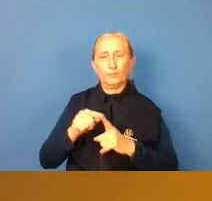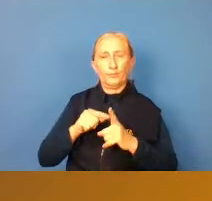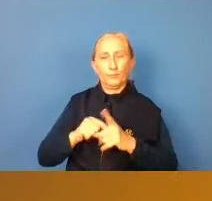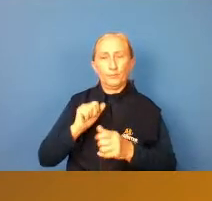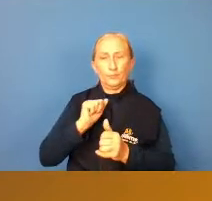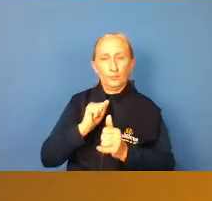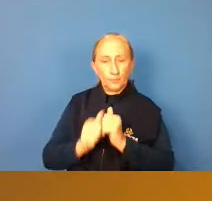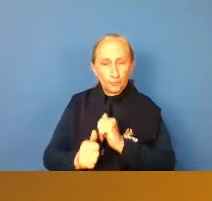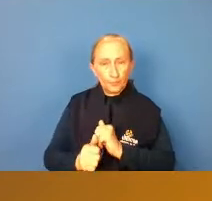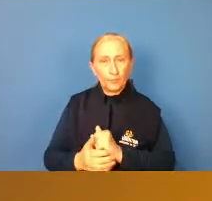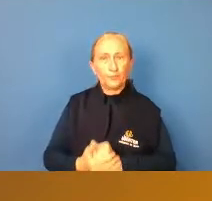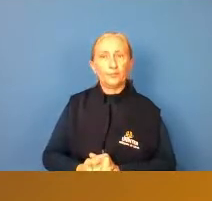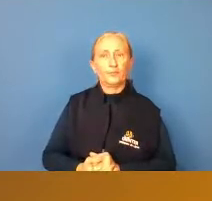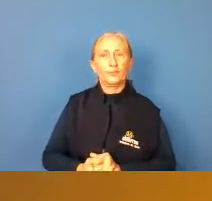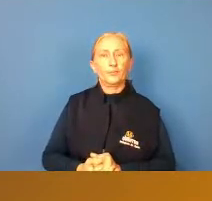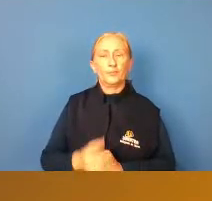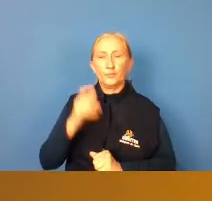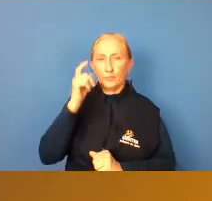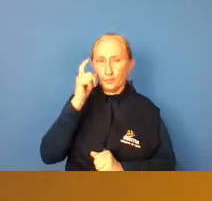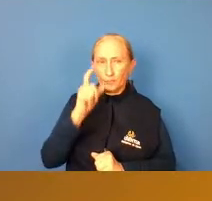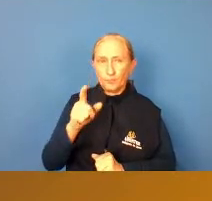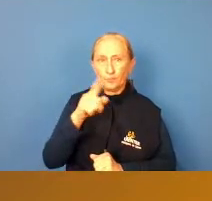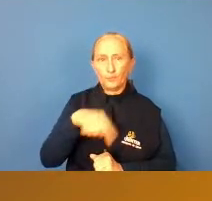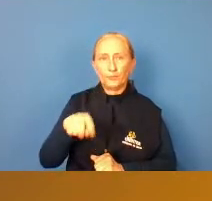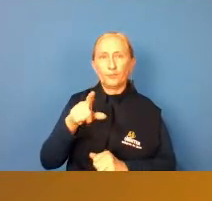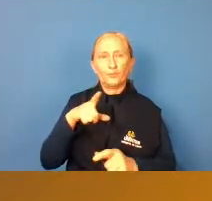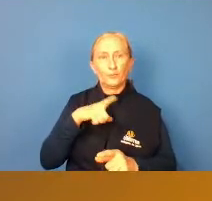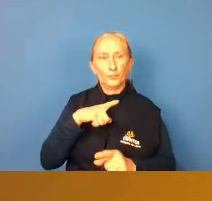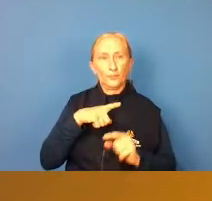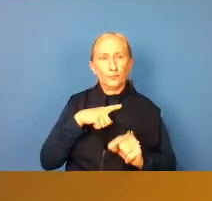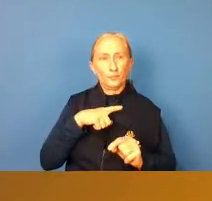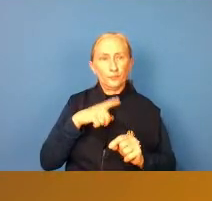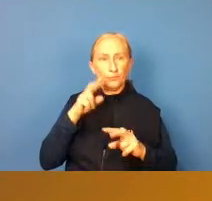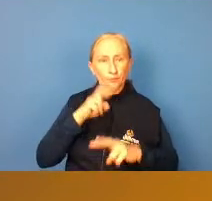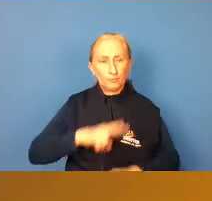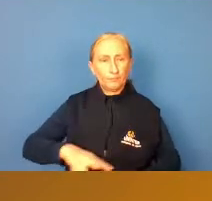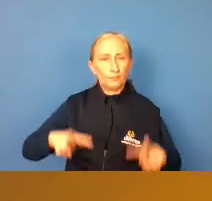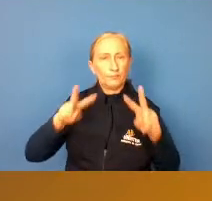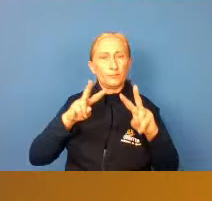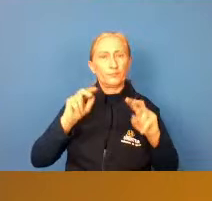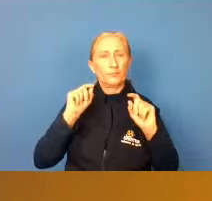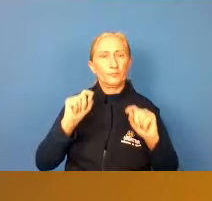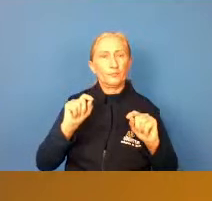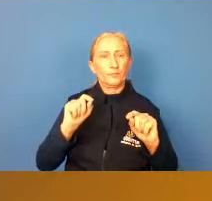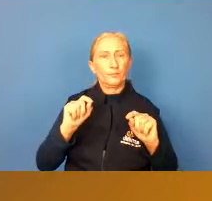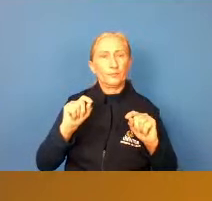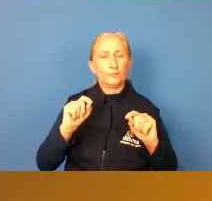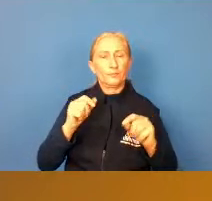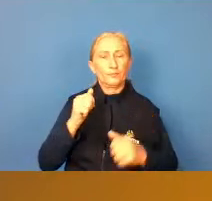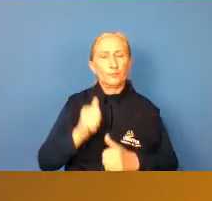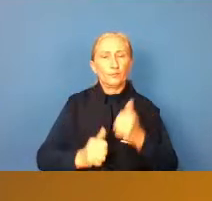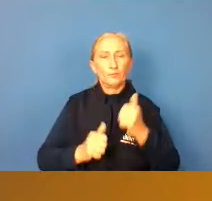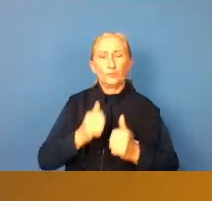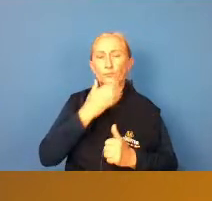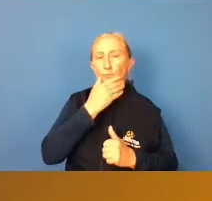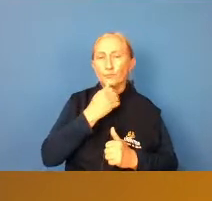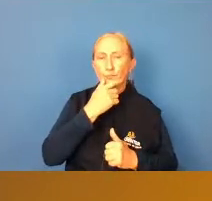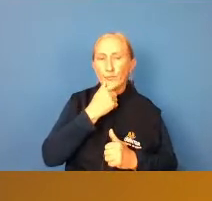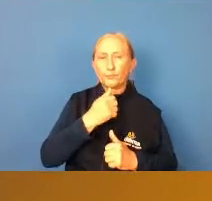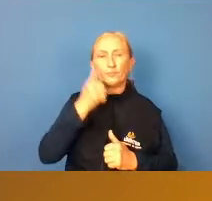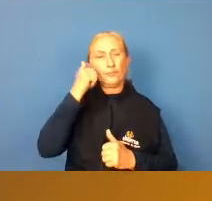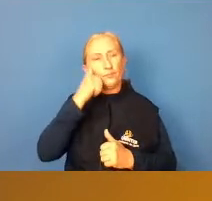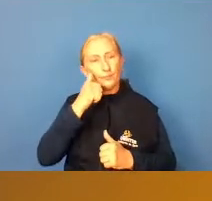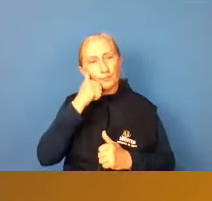esportiva tá então é interessante que a gente possa ter essa visão né do futebol masculino e do futebol